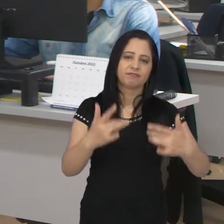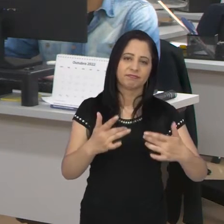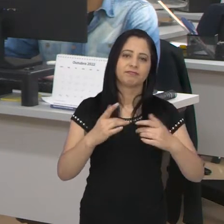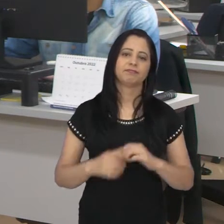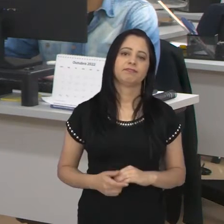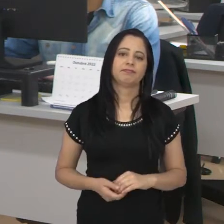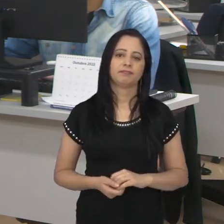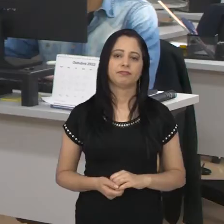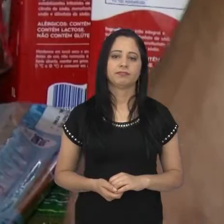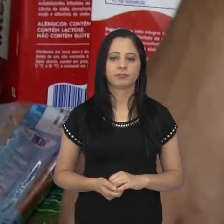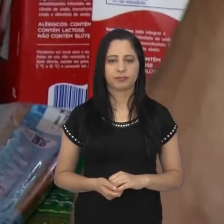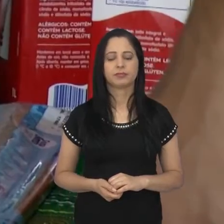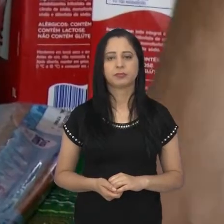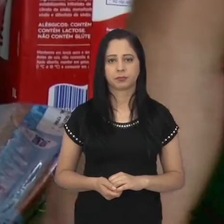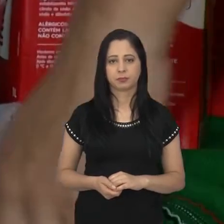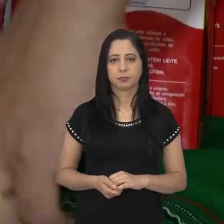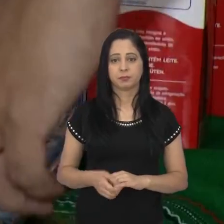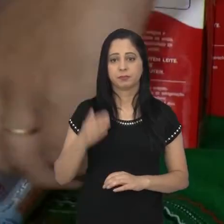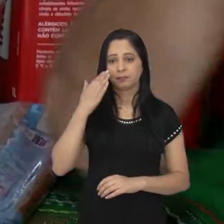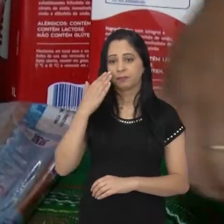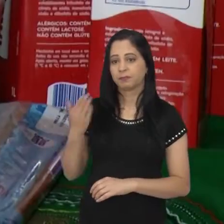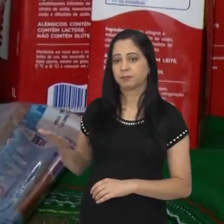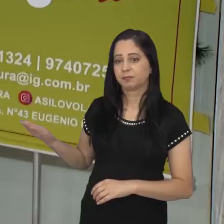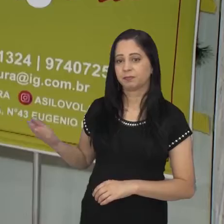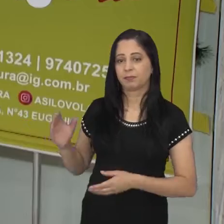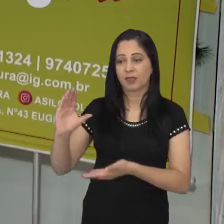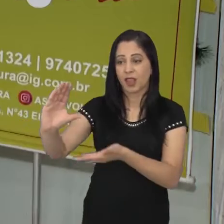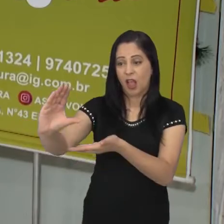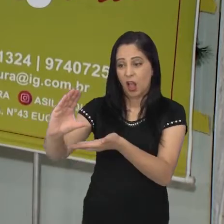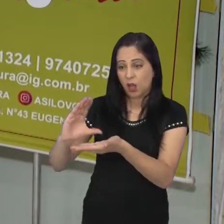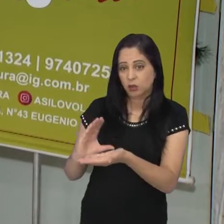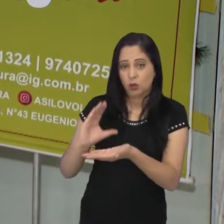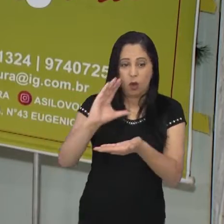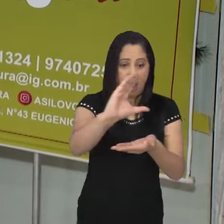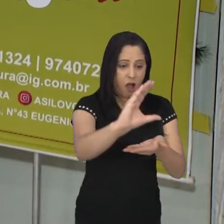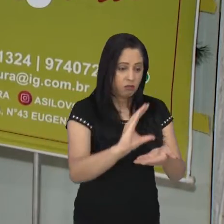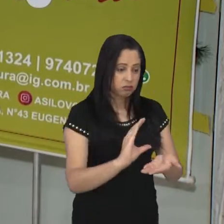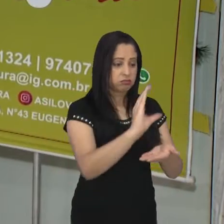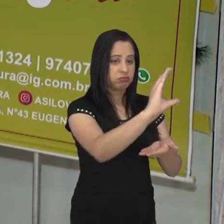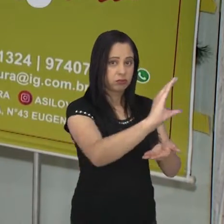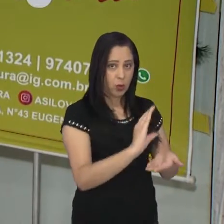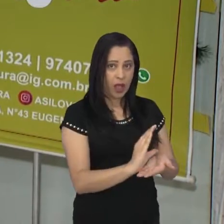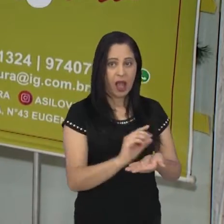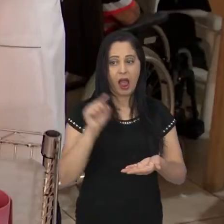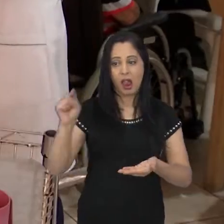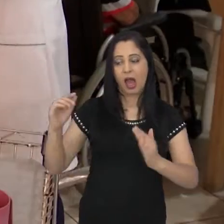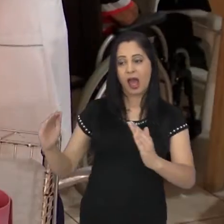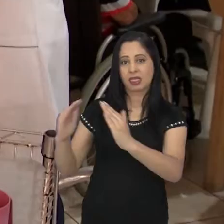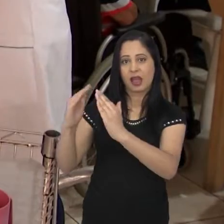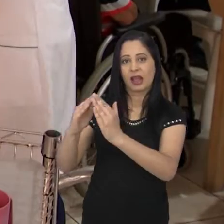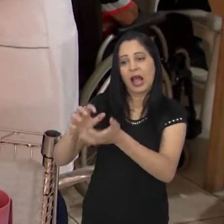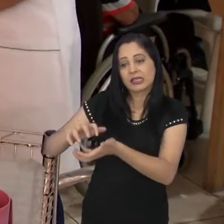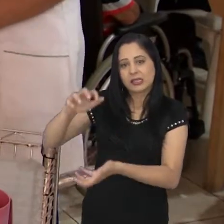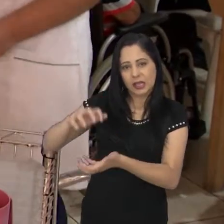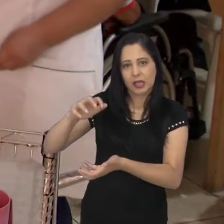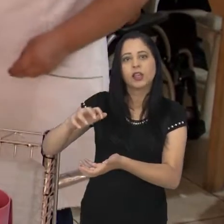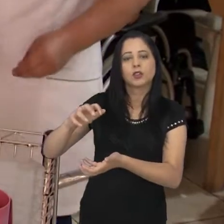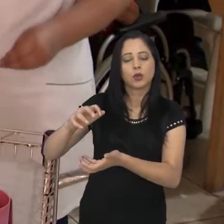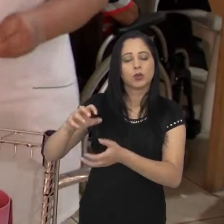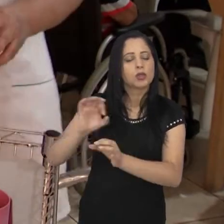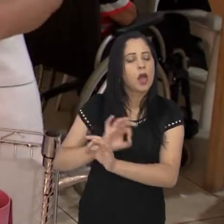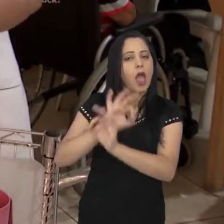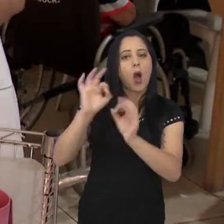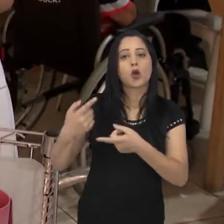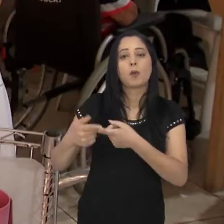ajudar o próximo, viu? As doações que chegam à Casa de Repouso e Apoio Geriátrico Vó Laura fazem toda a diferença